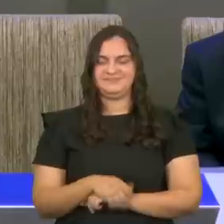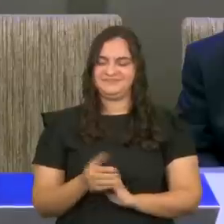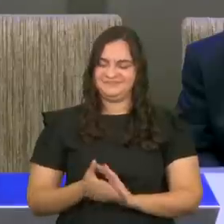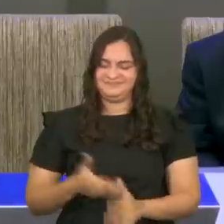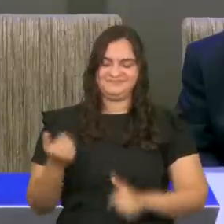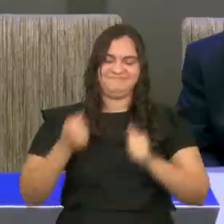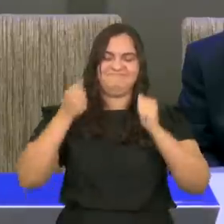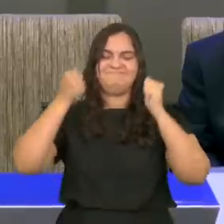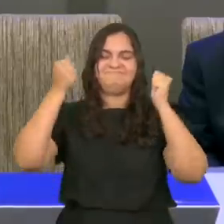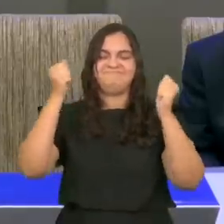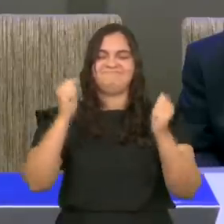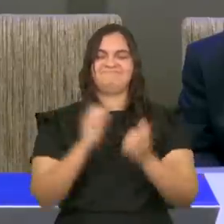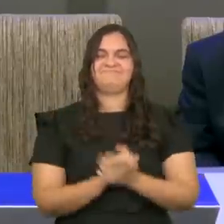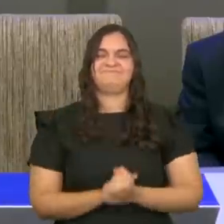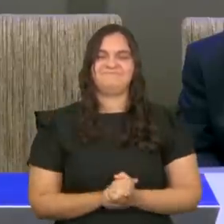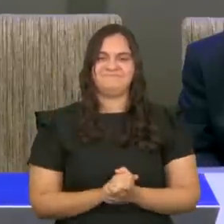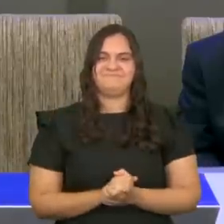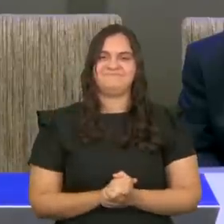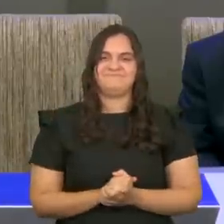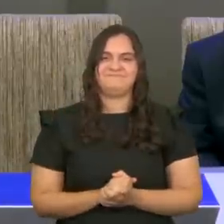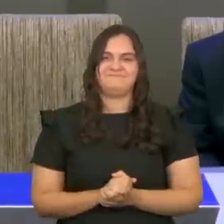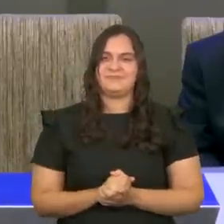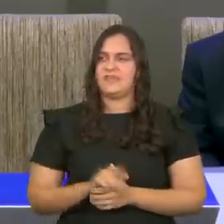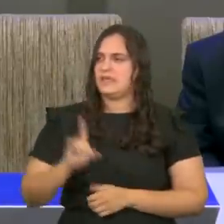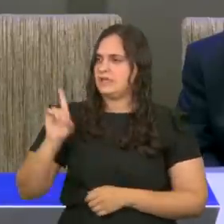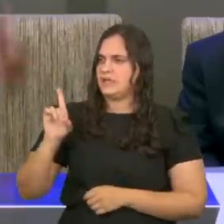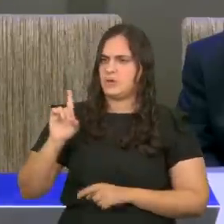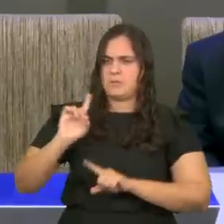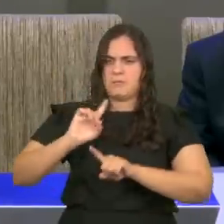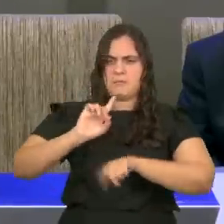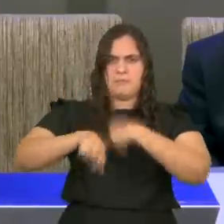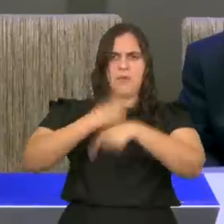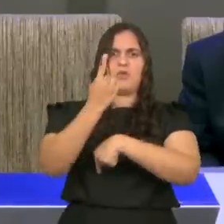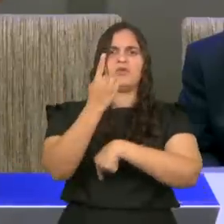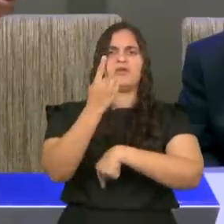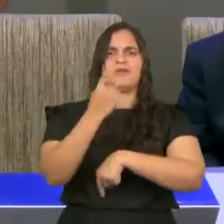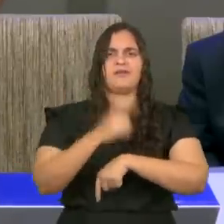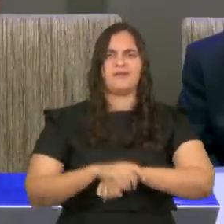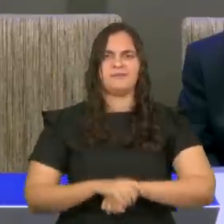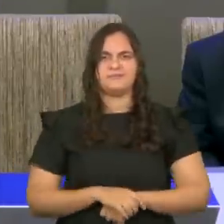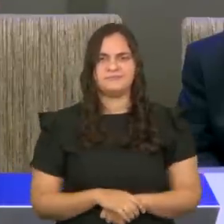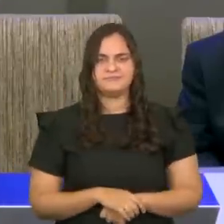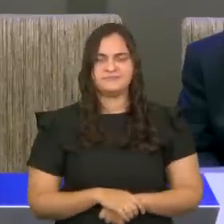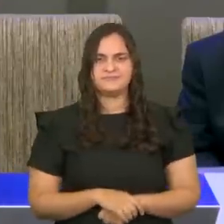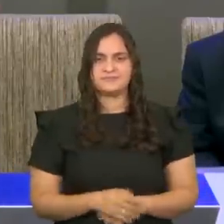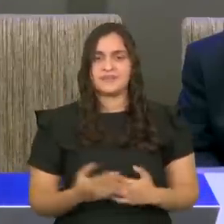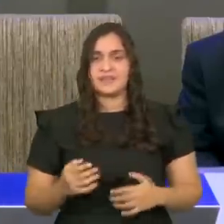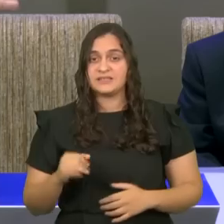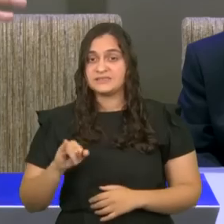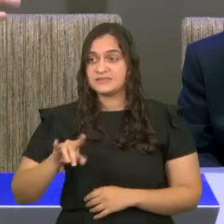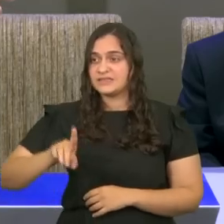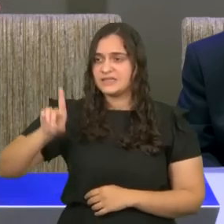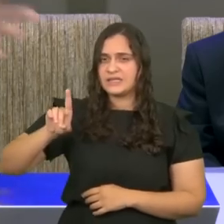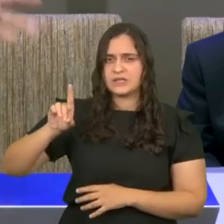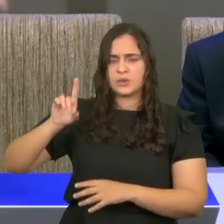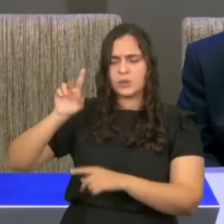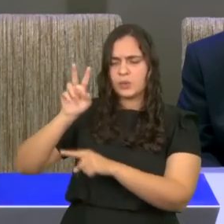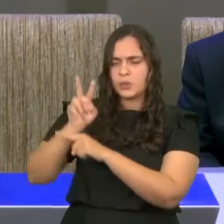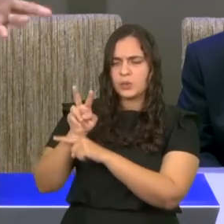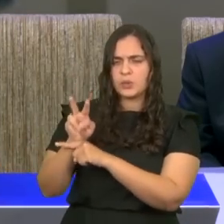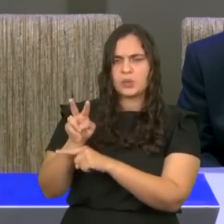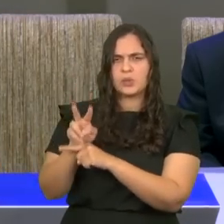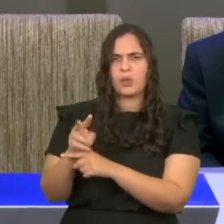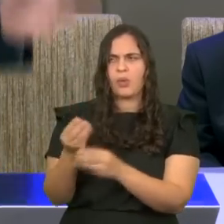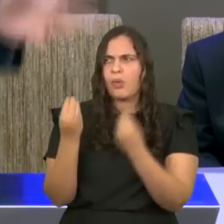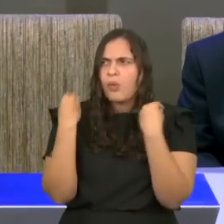Aleluia! Deus inverte no cuidado de Deus. Quem poderia imaginar que um